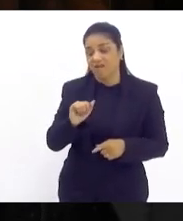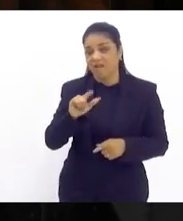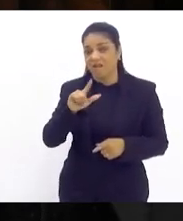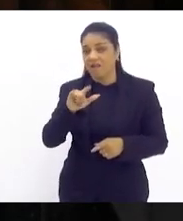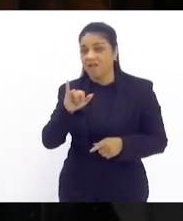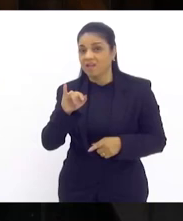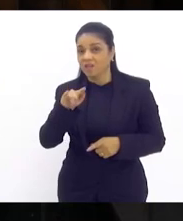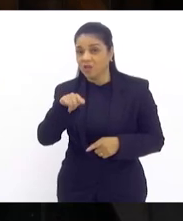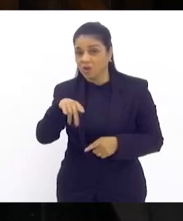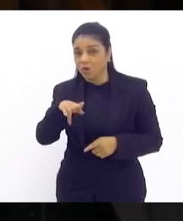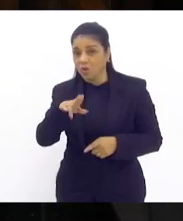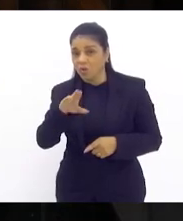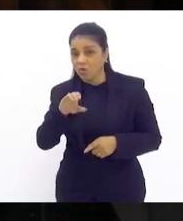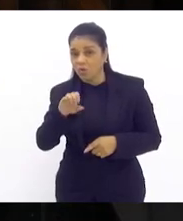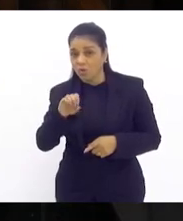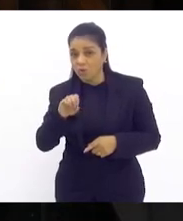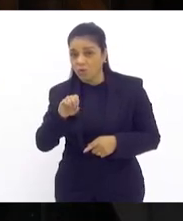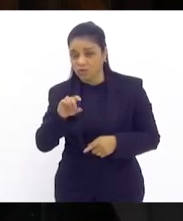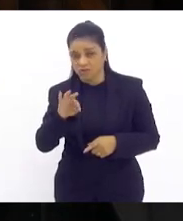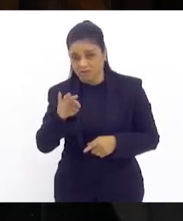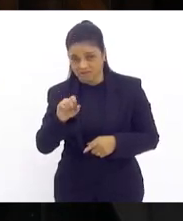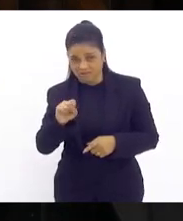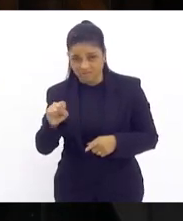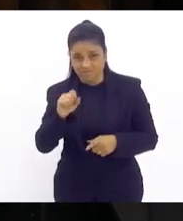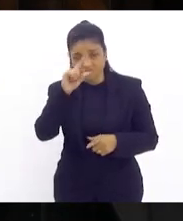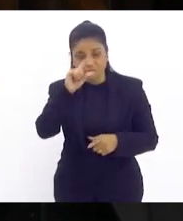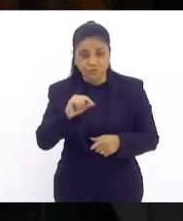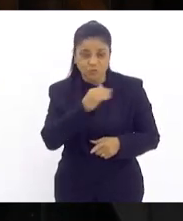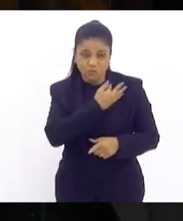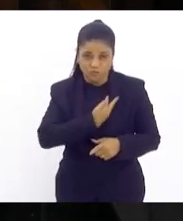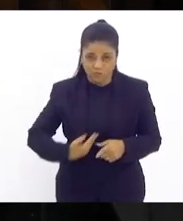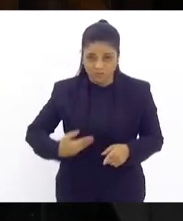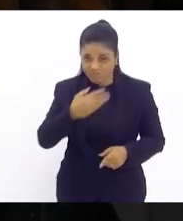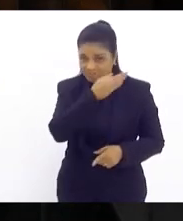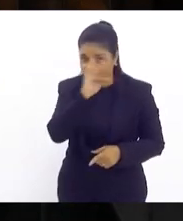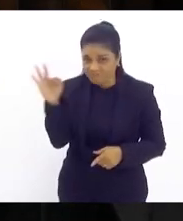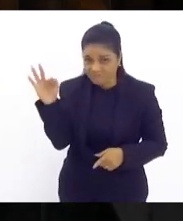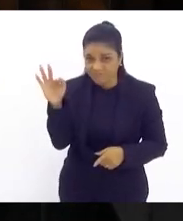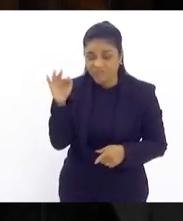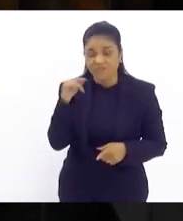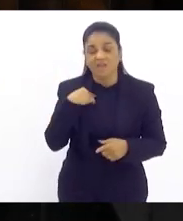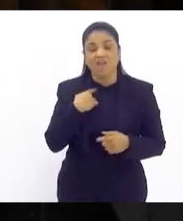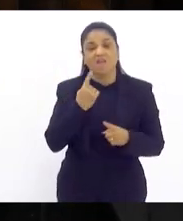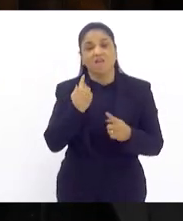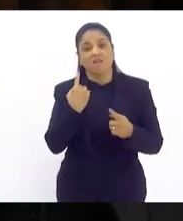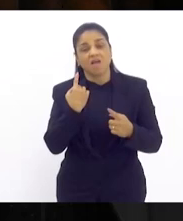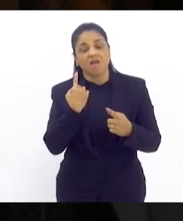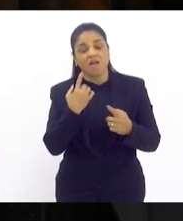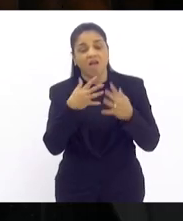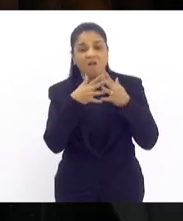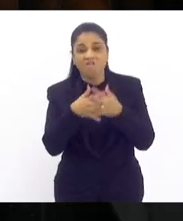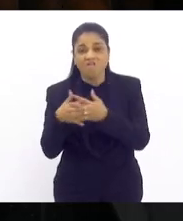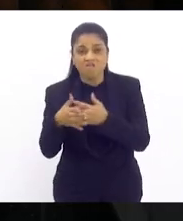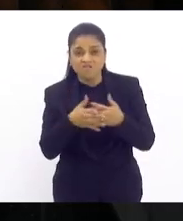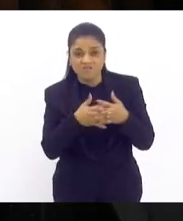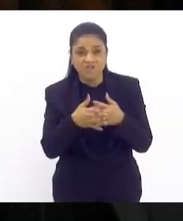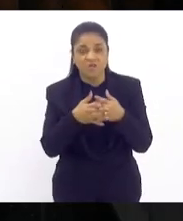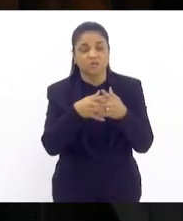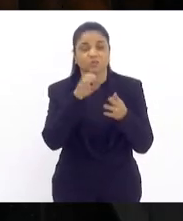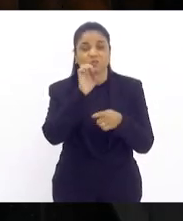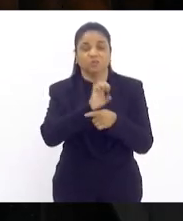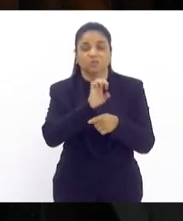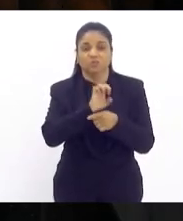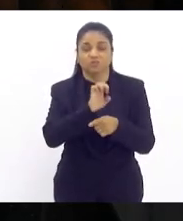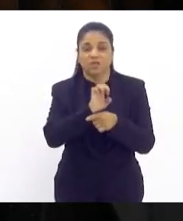federal tem sempre o mistério de atrapalhar o estado reduzindo alíquotas e